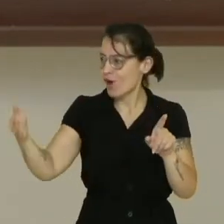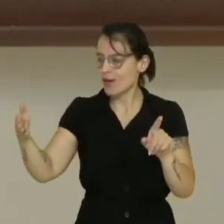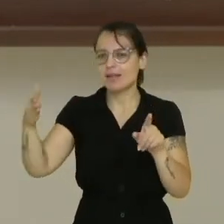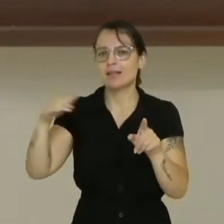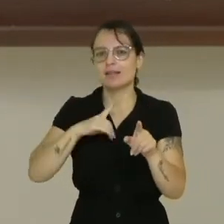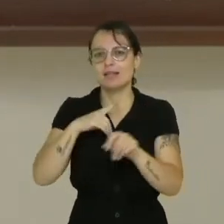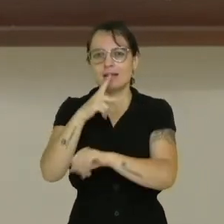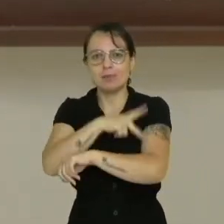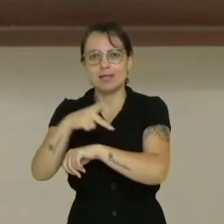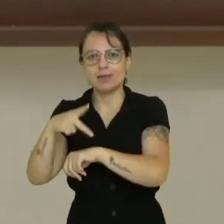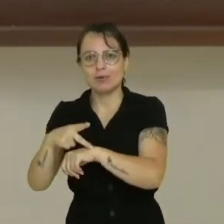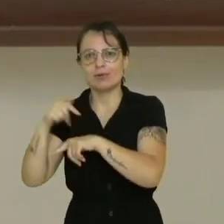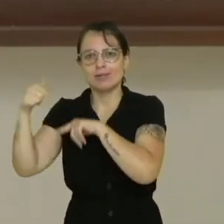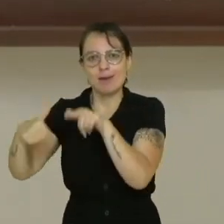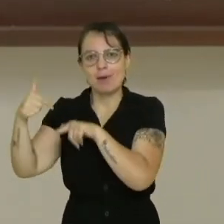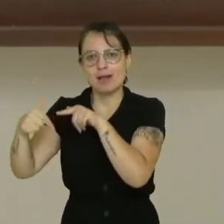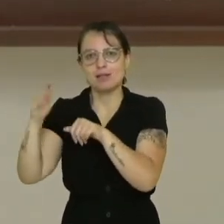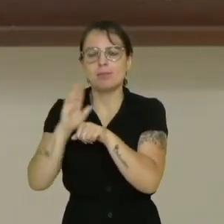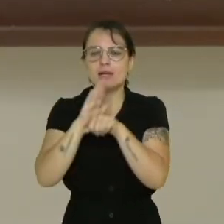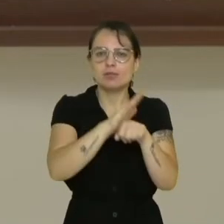aprendizagem de vocês, alunos.